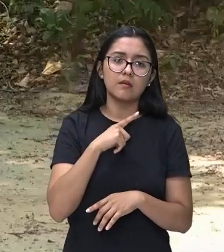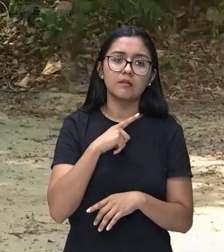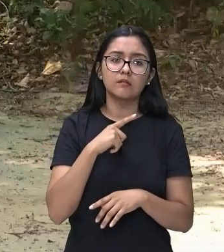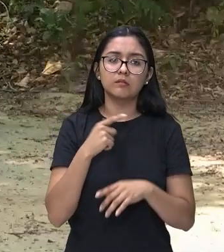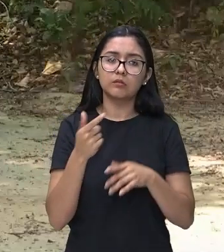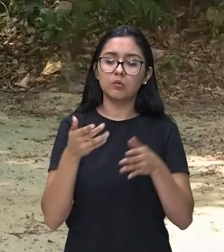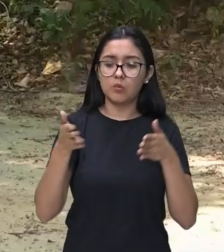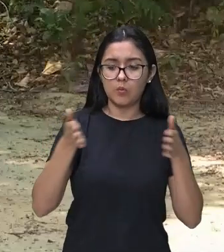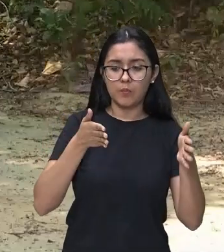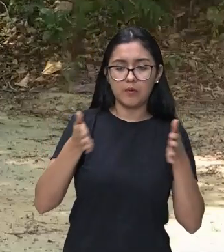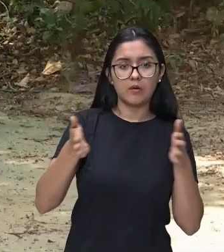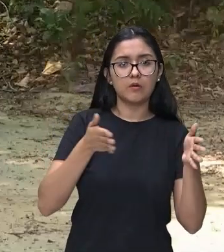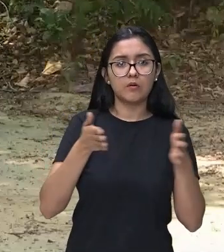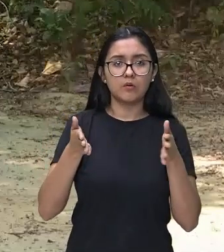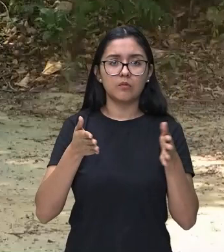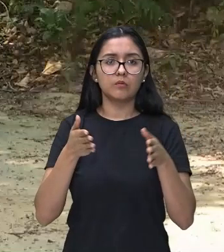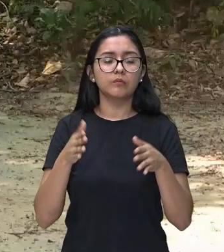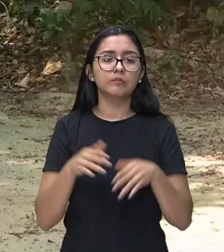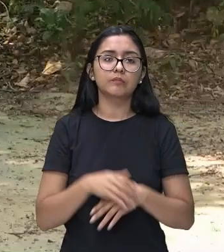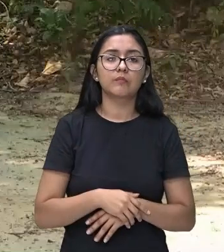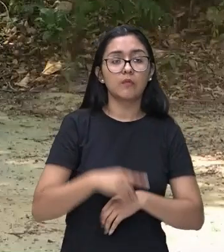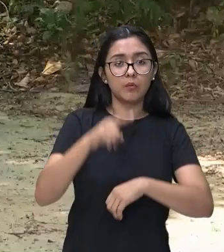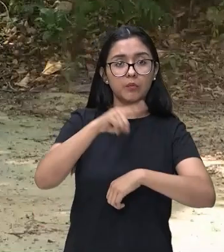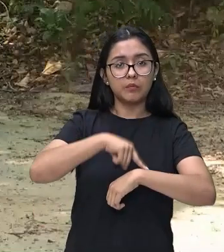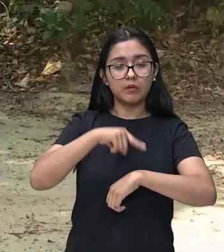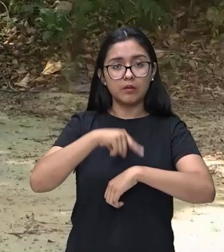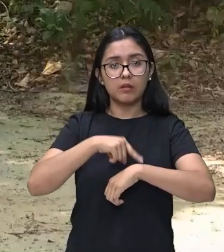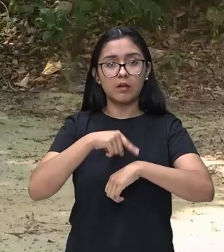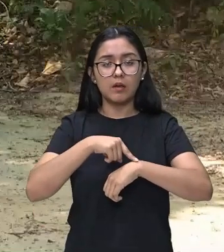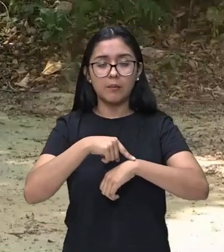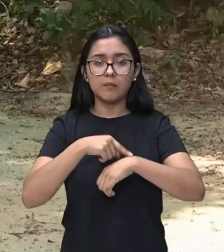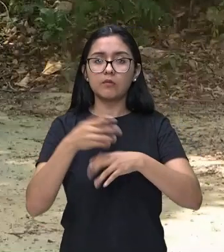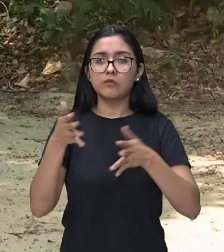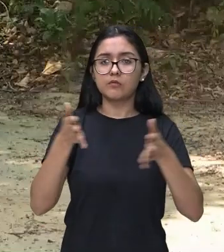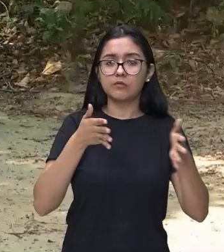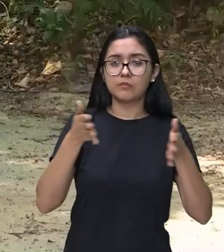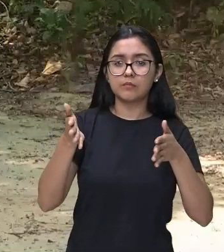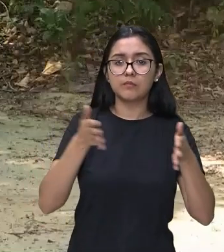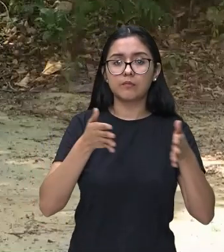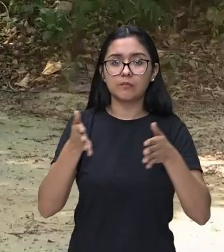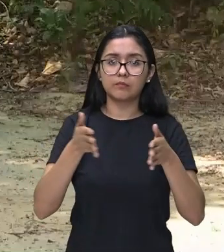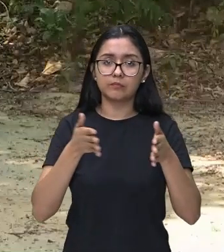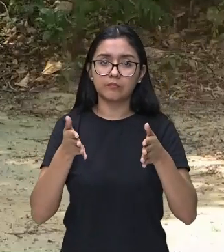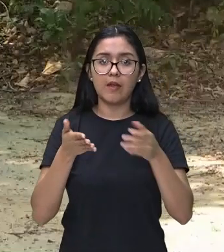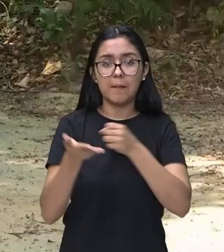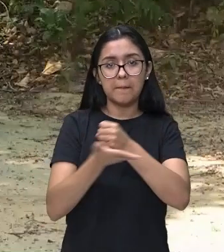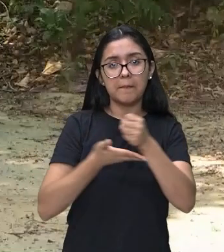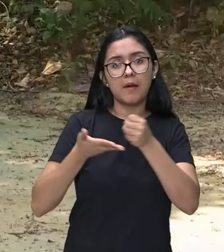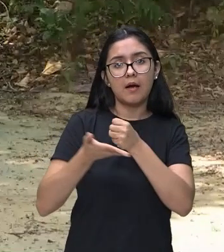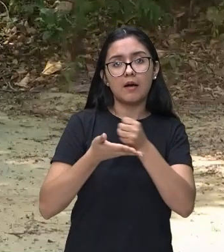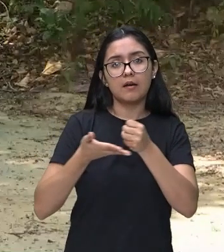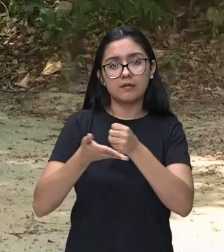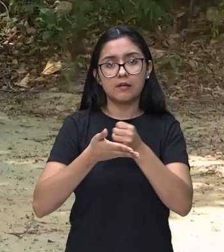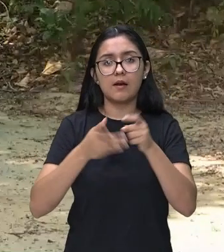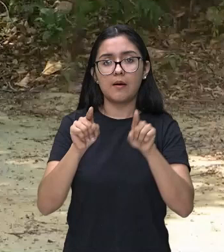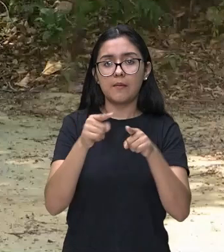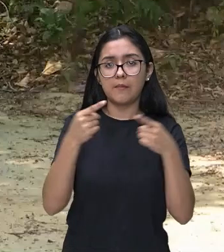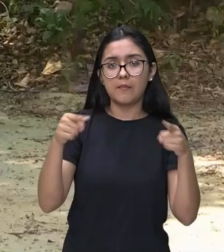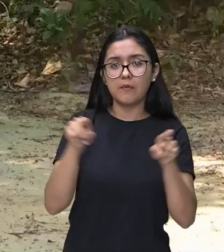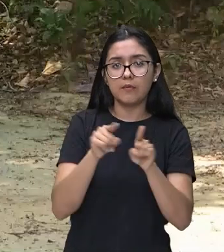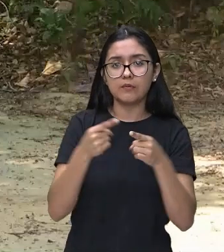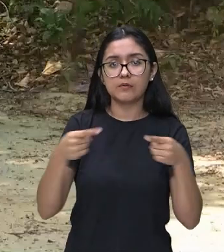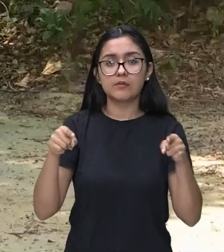espaço-tempo. Assim, o tempo e o espaço são suporte para a música. As ondas sonoras, elas